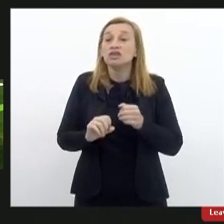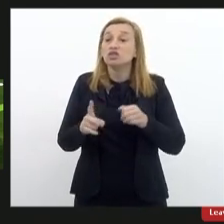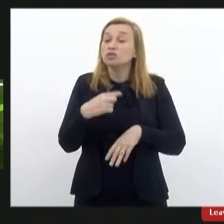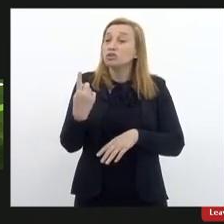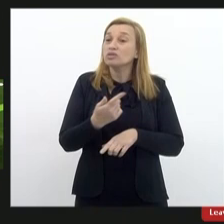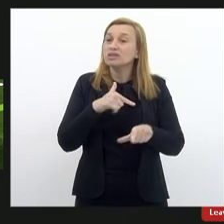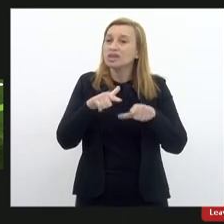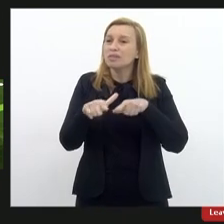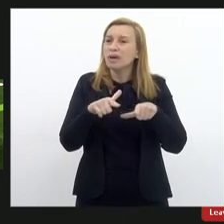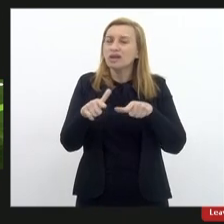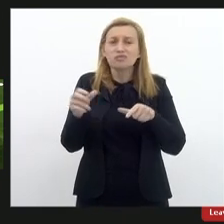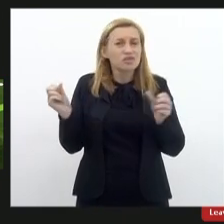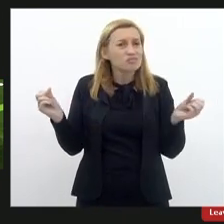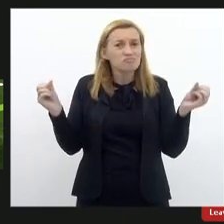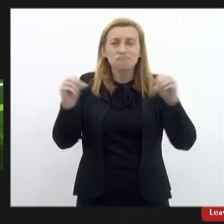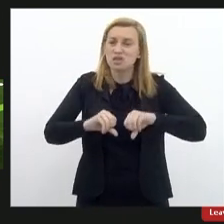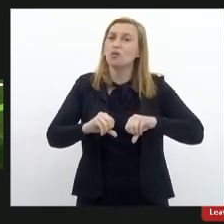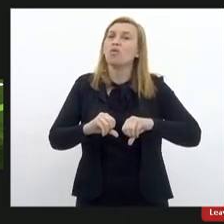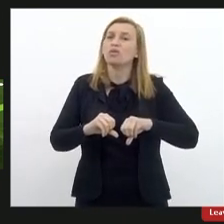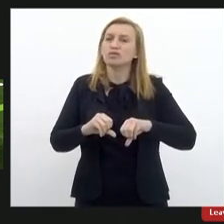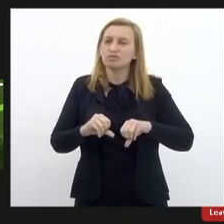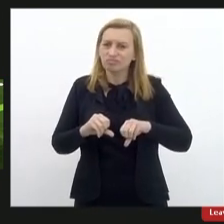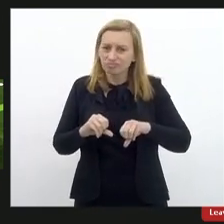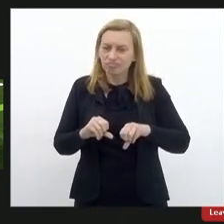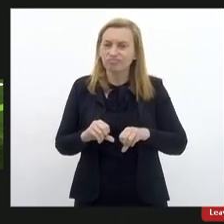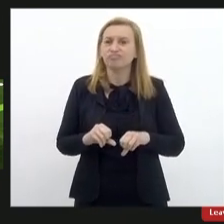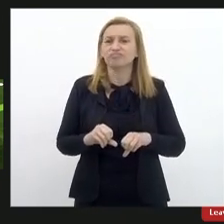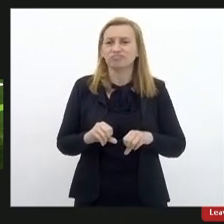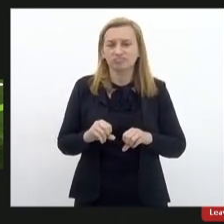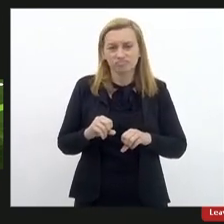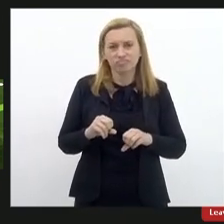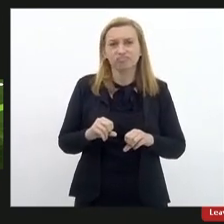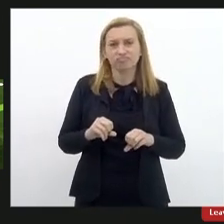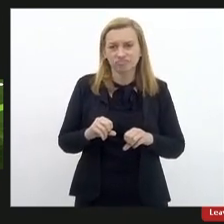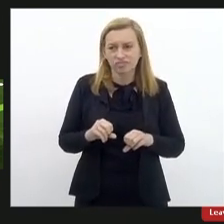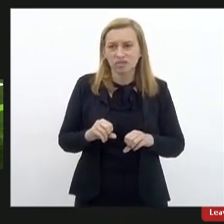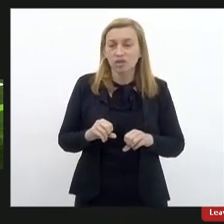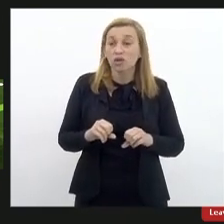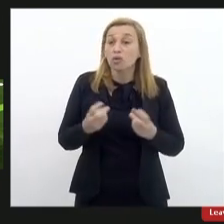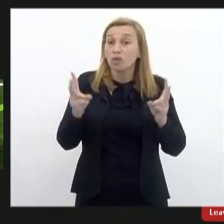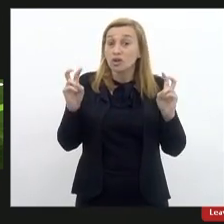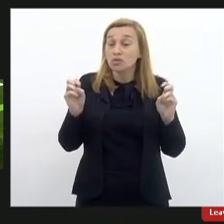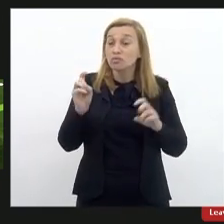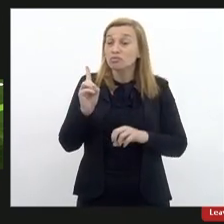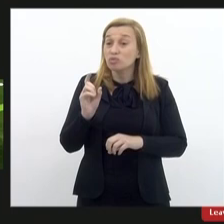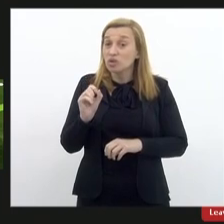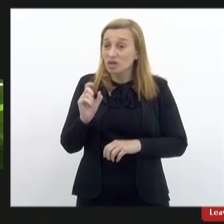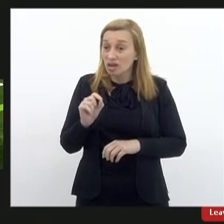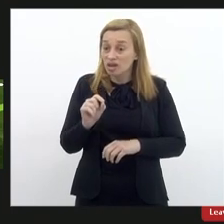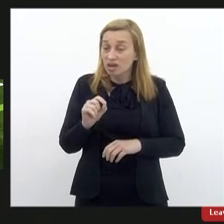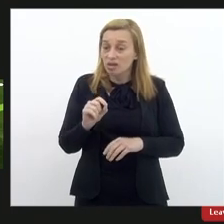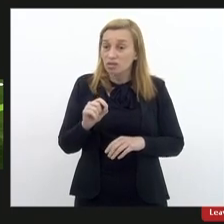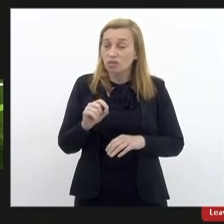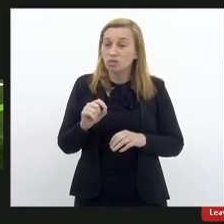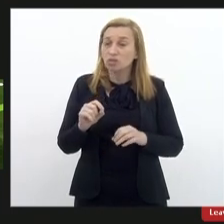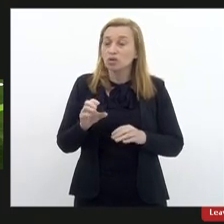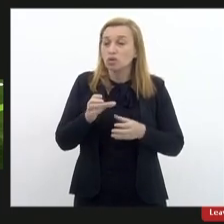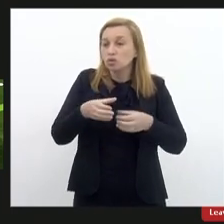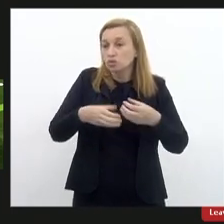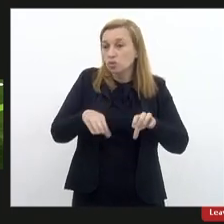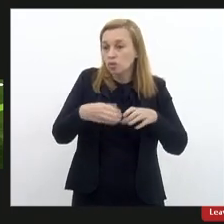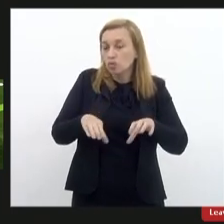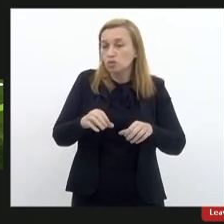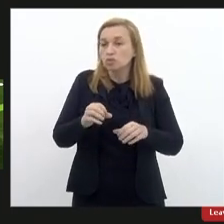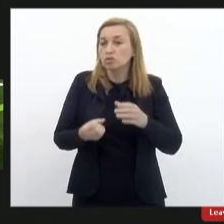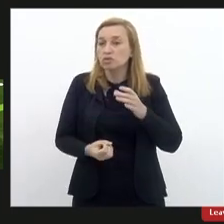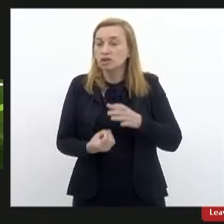ficasse em piores condições ainda. O fato de que, na época do concurso, nós fizemos